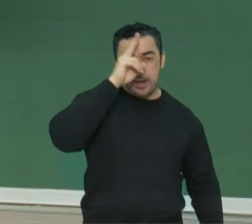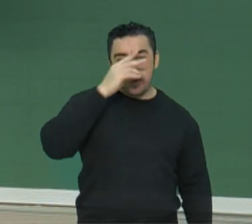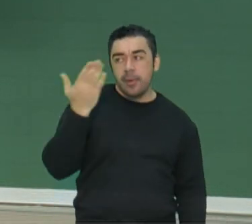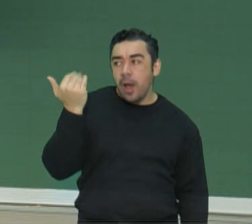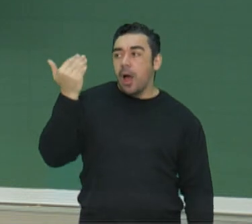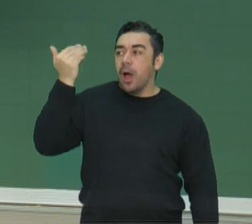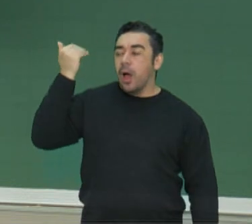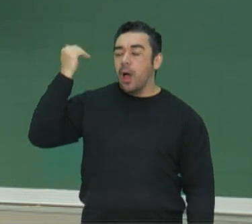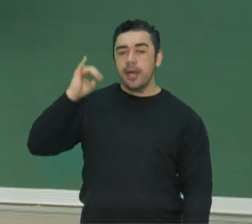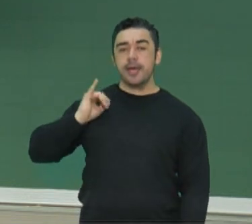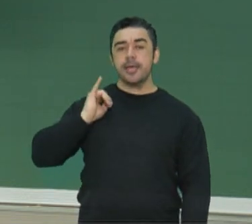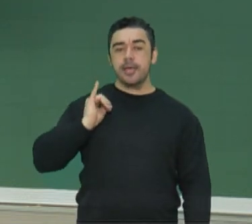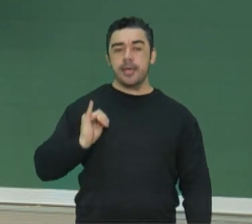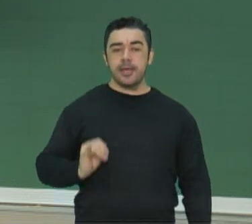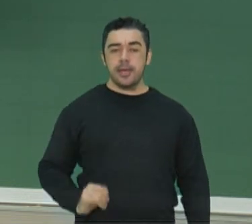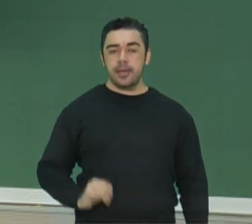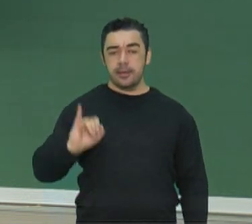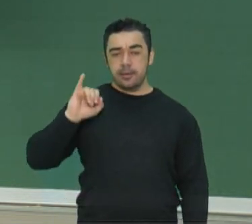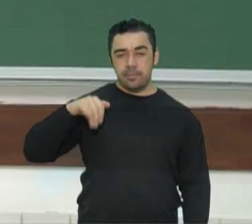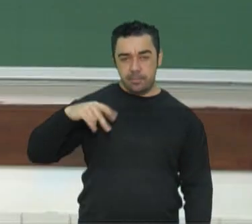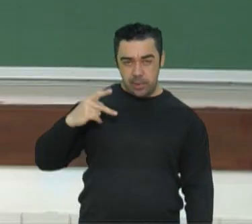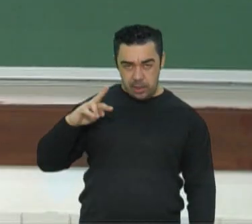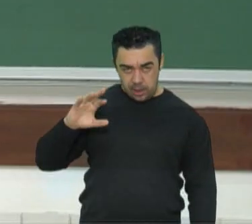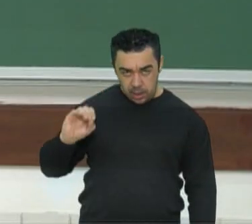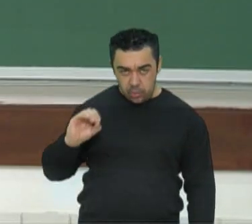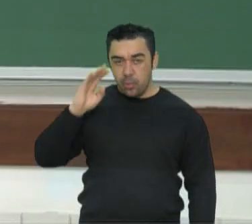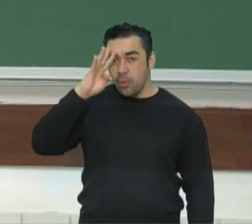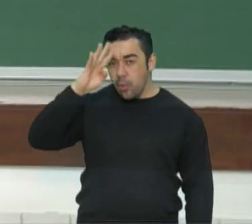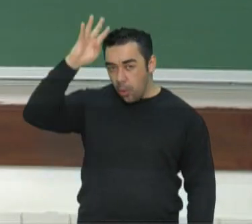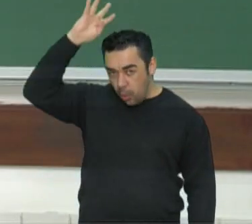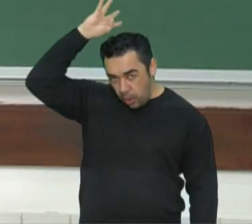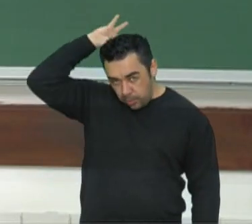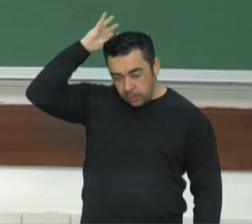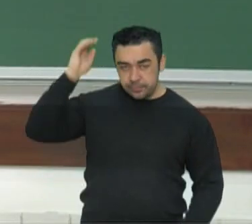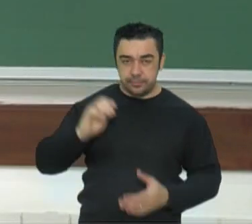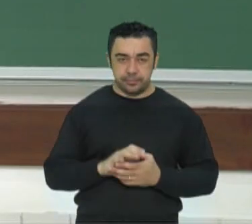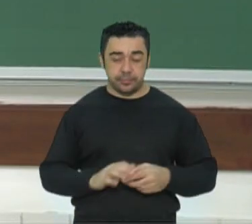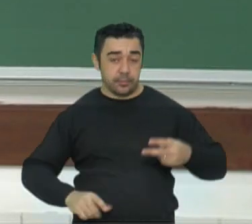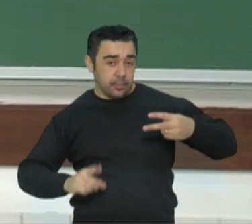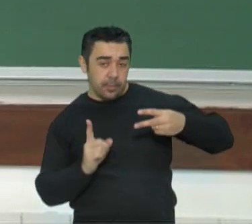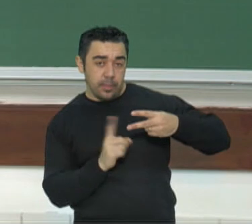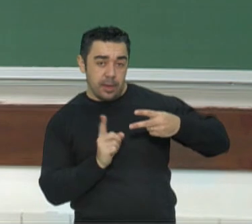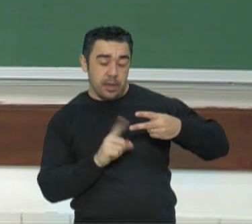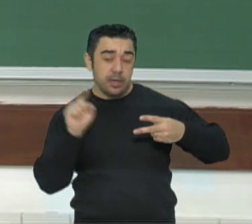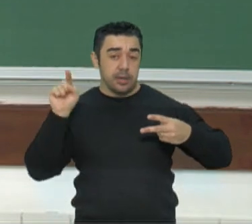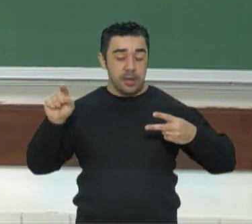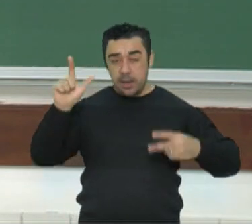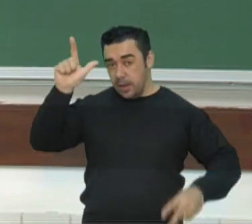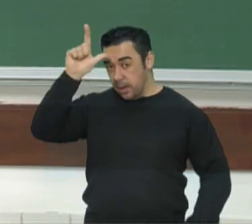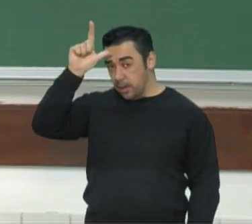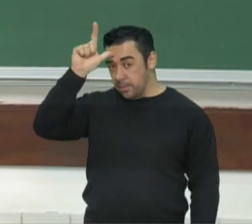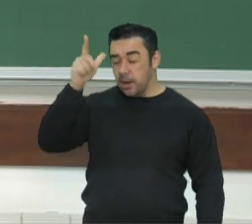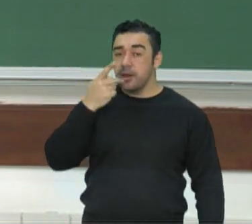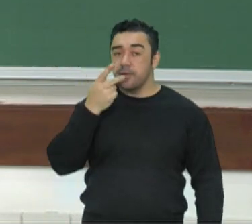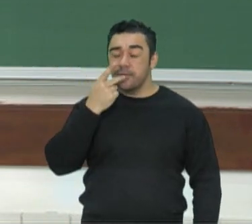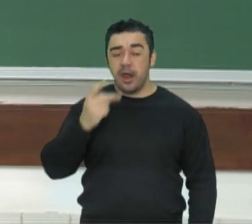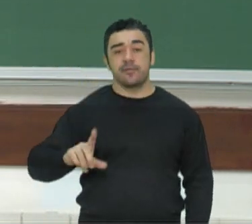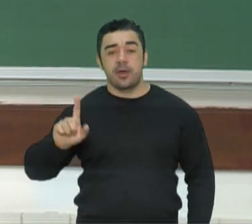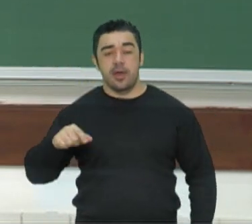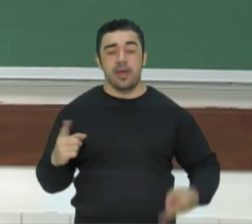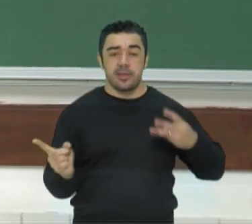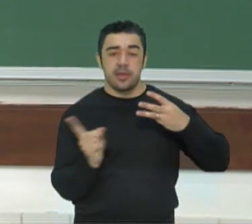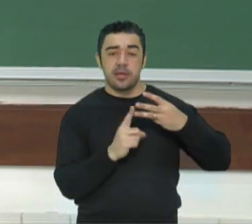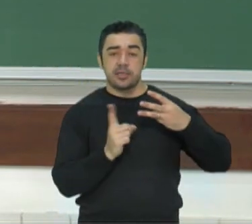Romano e voltar àqueles tempos. No caso da Alemanha, o governo do Hitler se apresentava como o terceiro Reich,